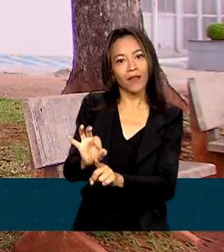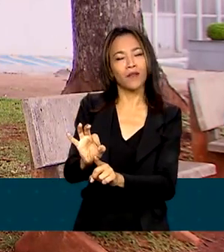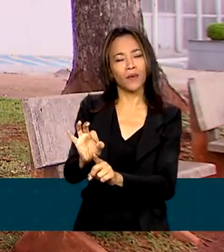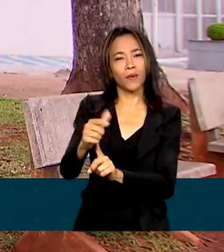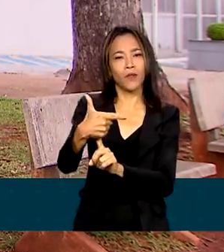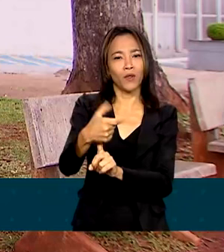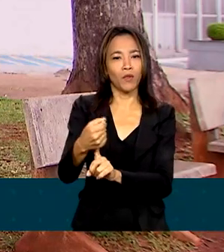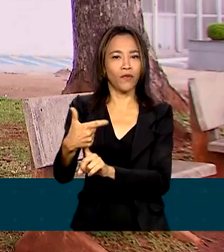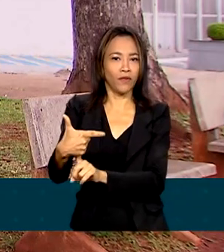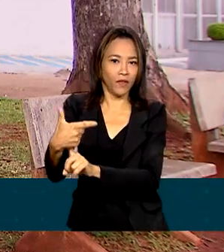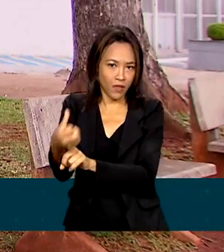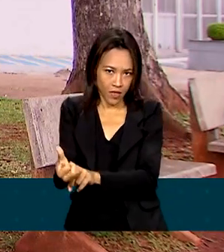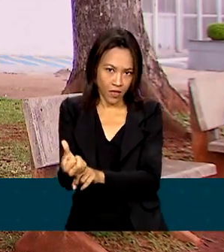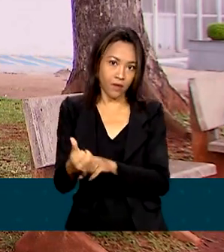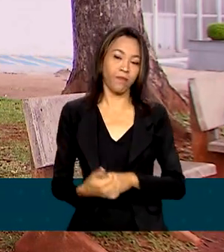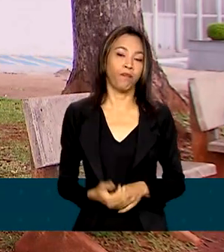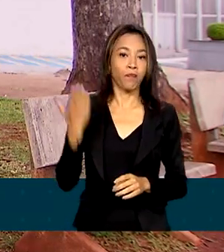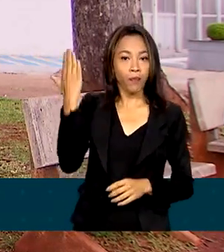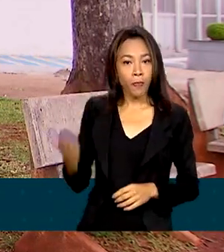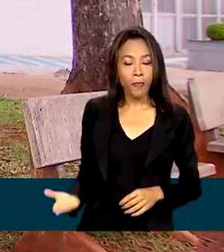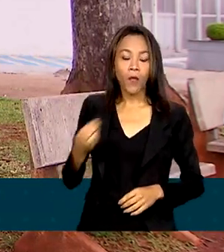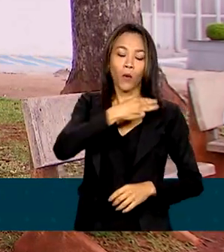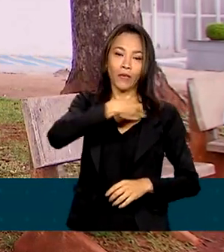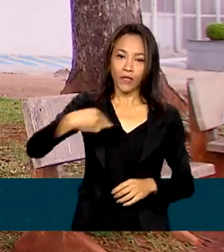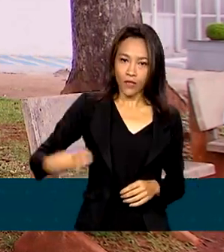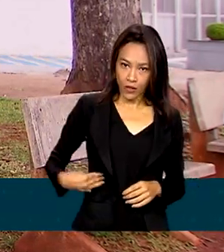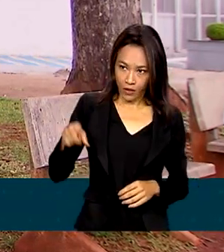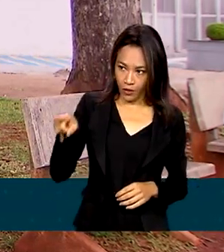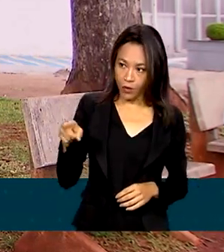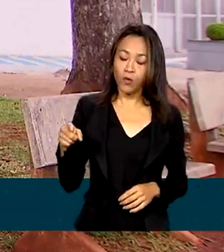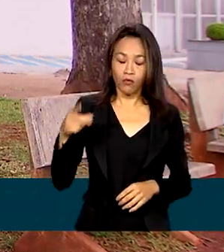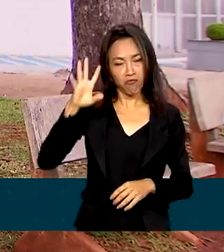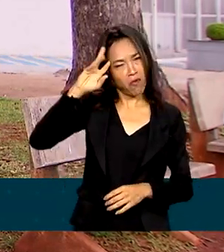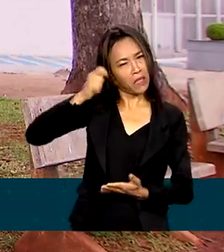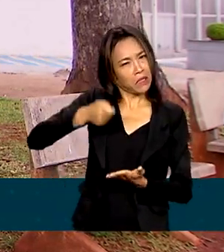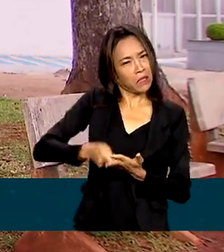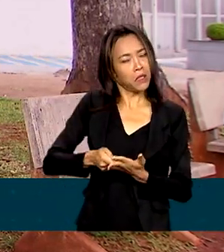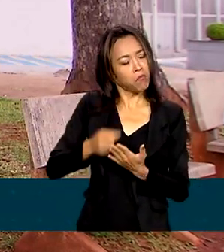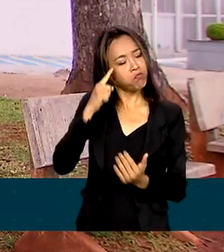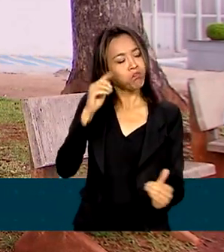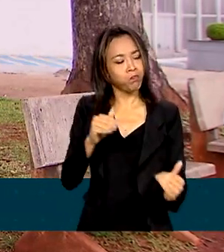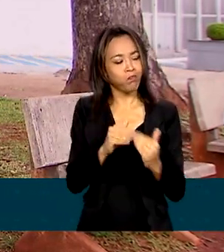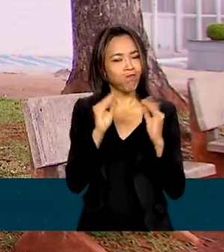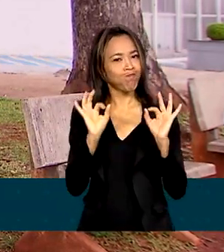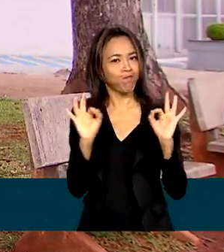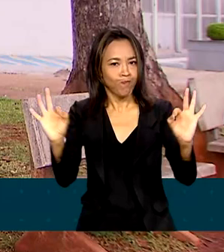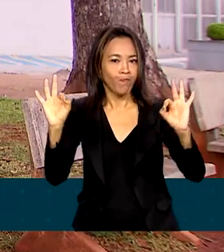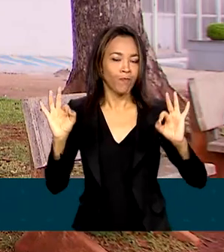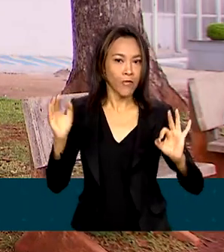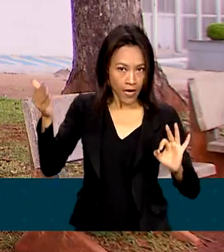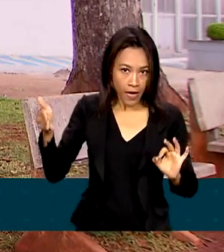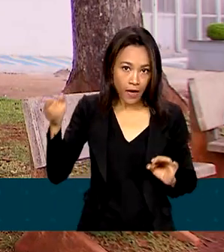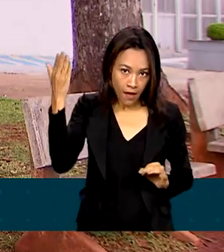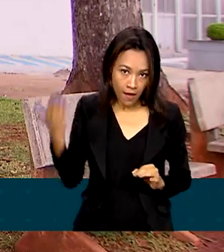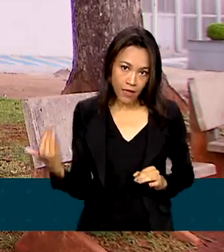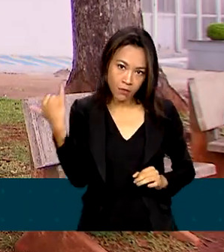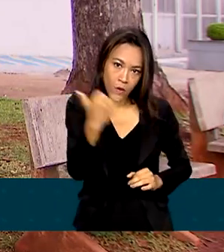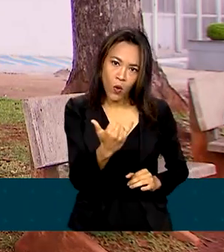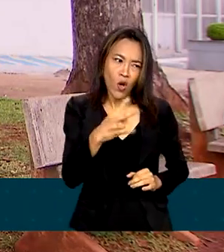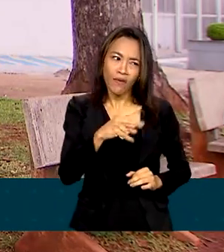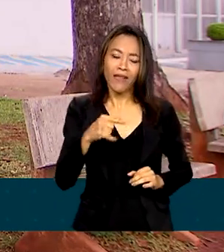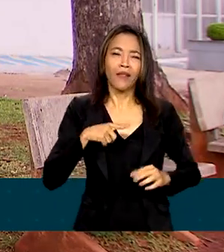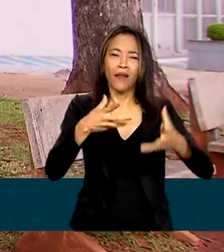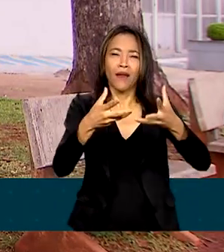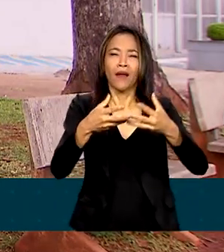2026. Para o ministro Alexandre Silveira, foi uma decisão coerente, que, segundo ele, não vai gerar grande